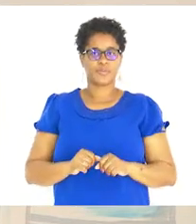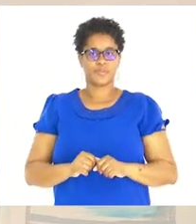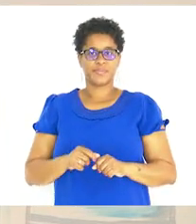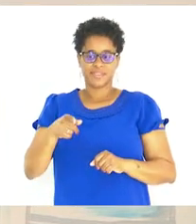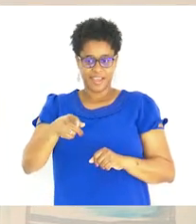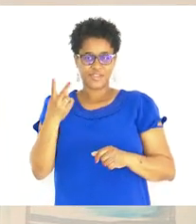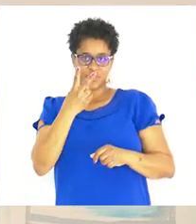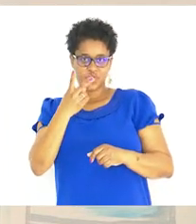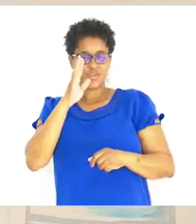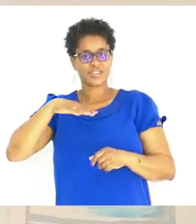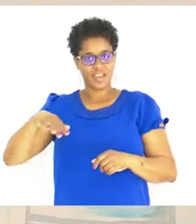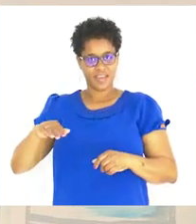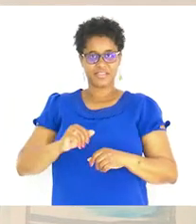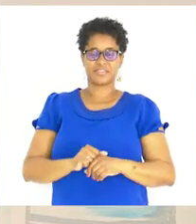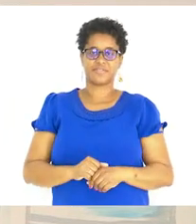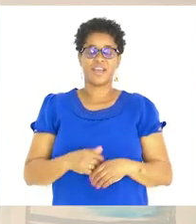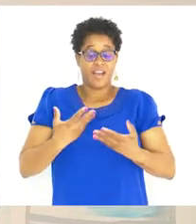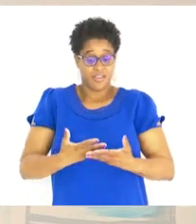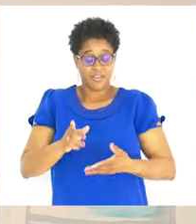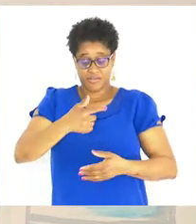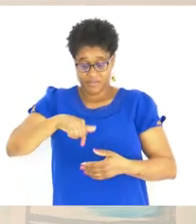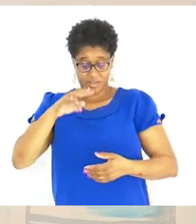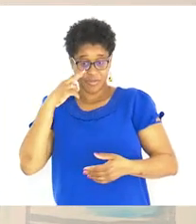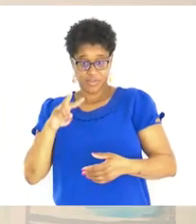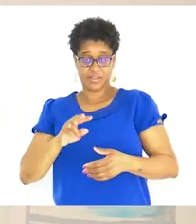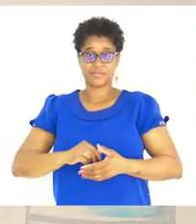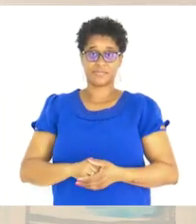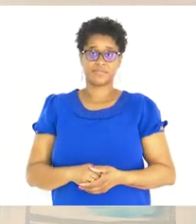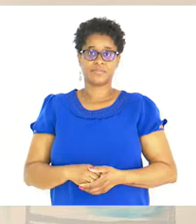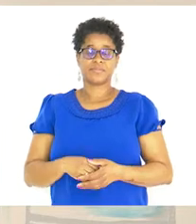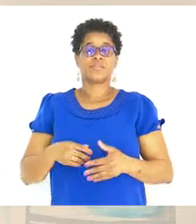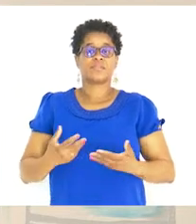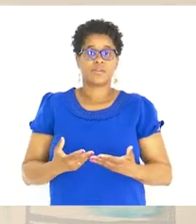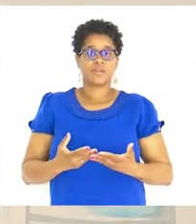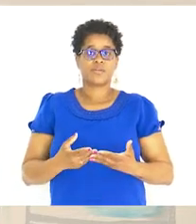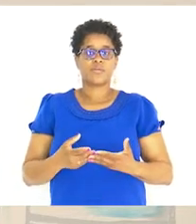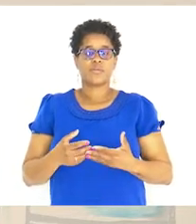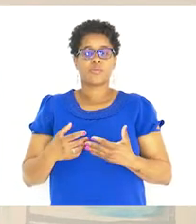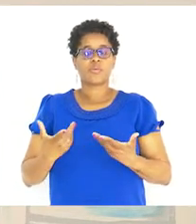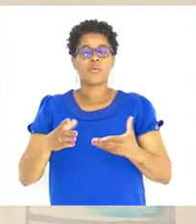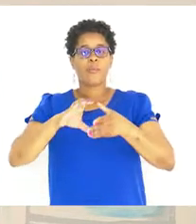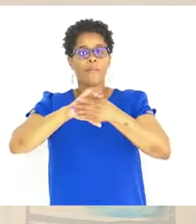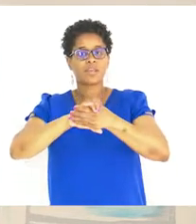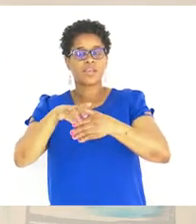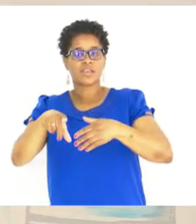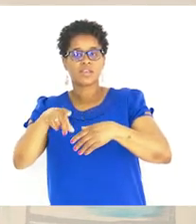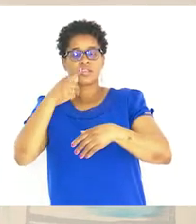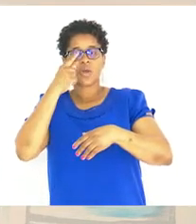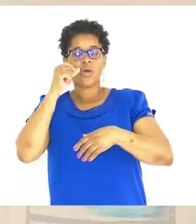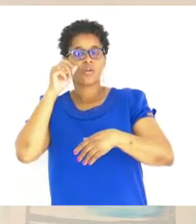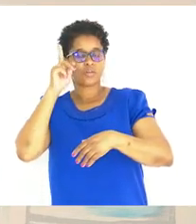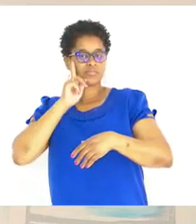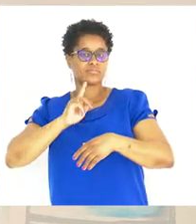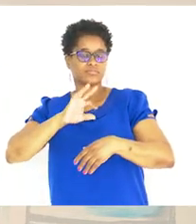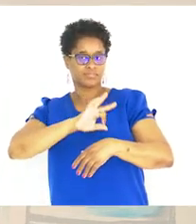Dessas duas crianças Agora vamos lá ver Portanto O casal Portanto Este senhor E